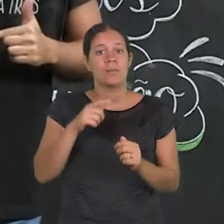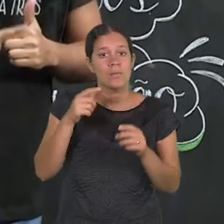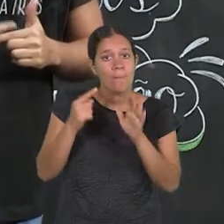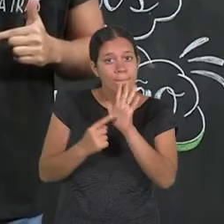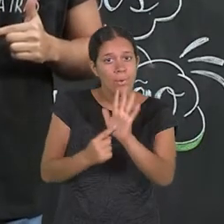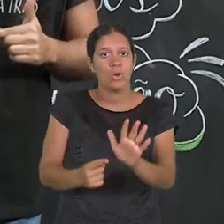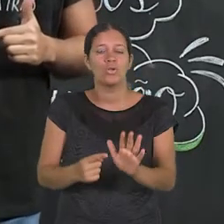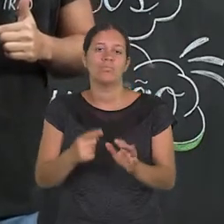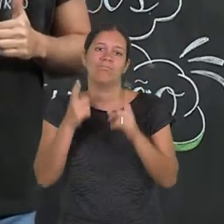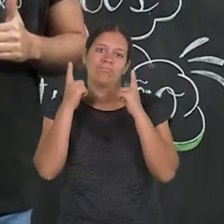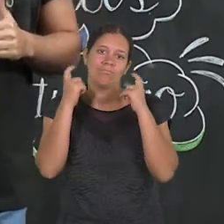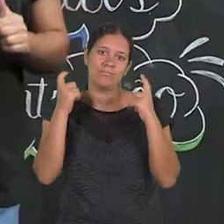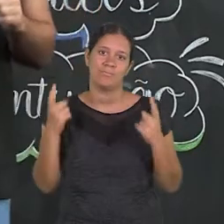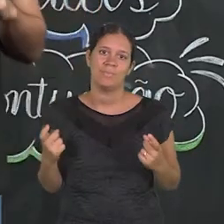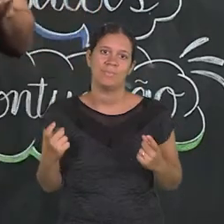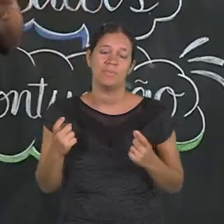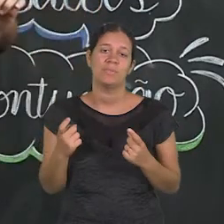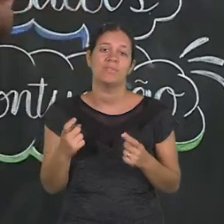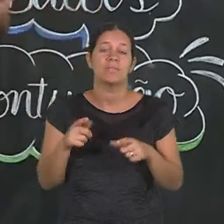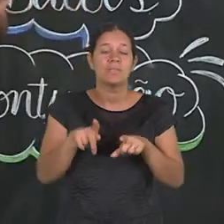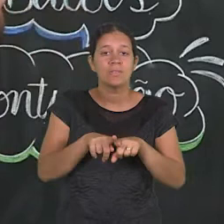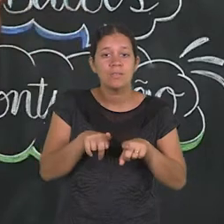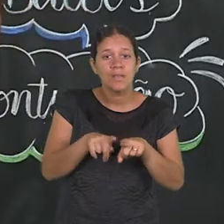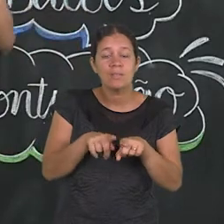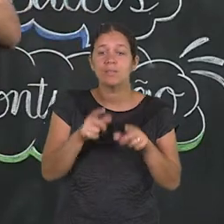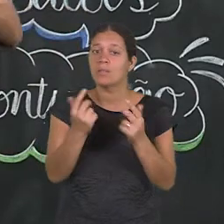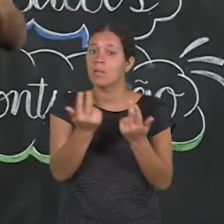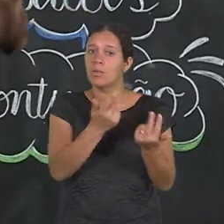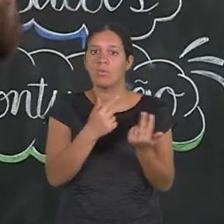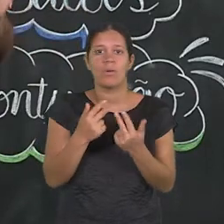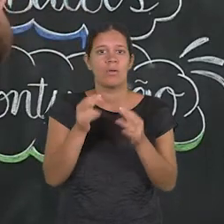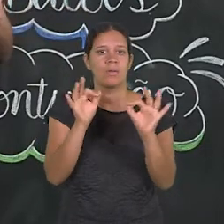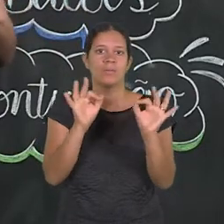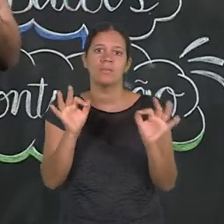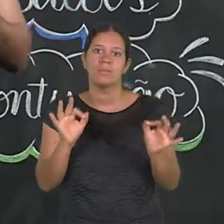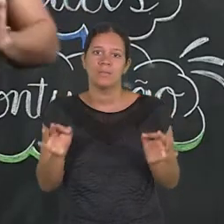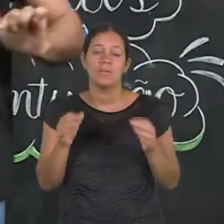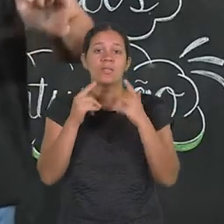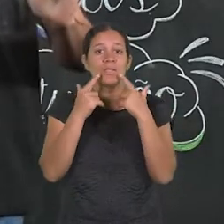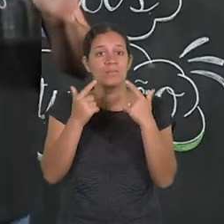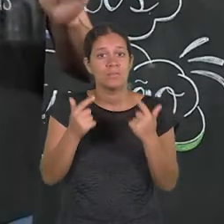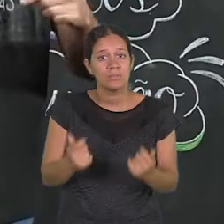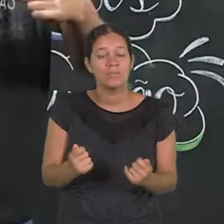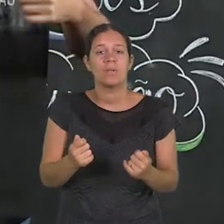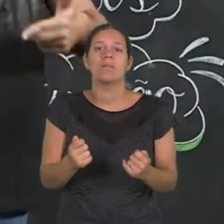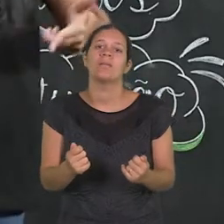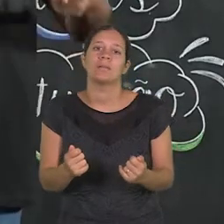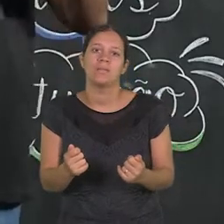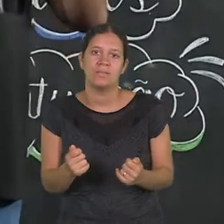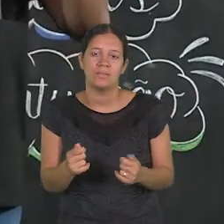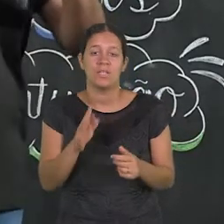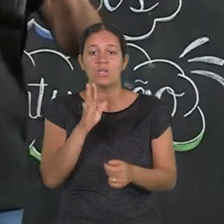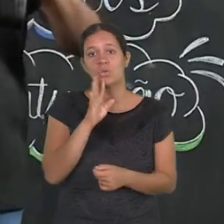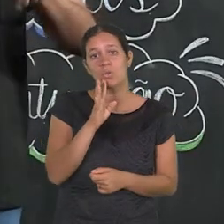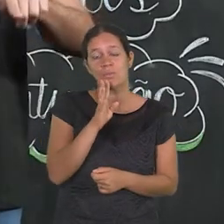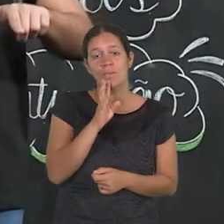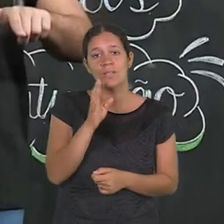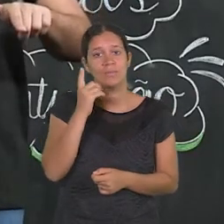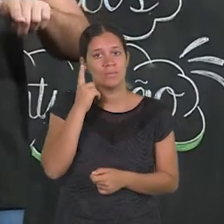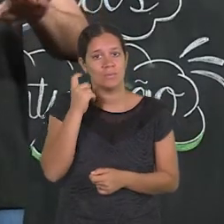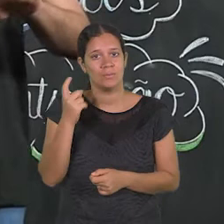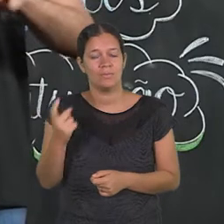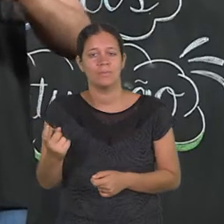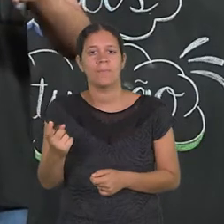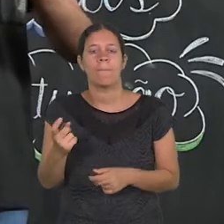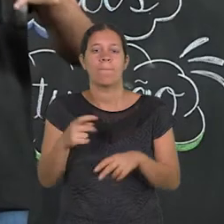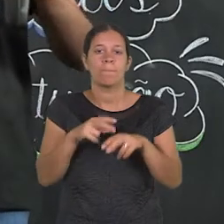tentativa de reproduzir esse som. Tanto é que as interjeições não são iguais em todas as línguas. Há uma distinção da maneira que as línguas reconhecem